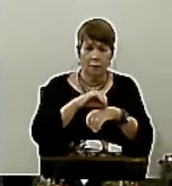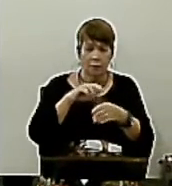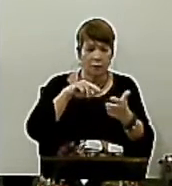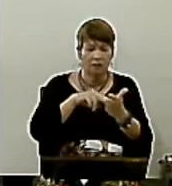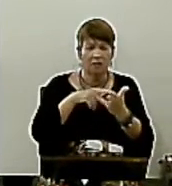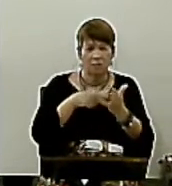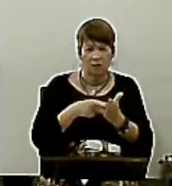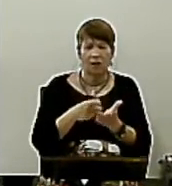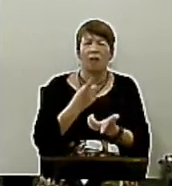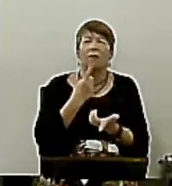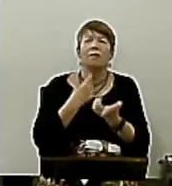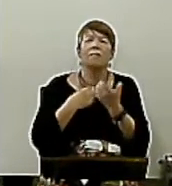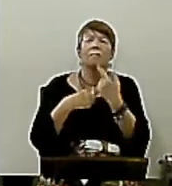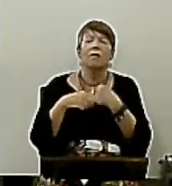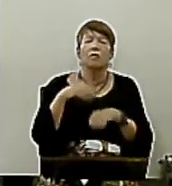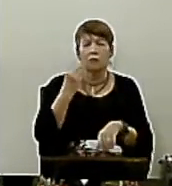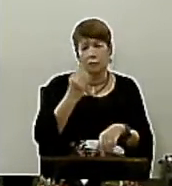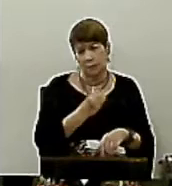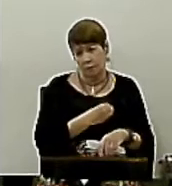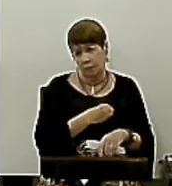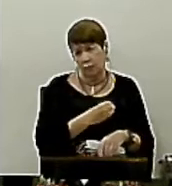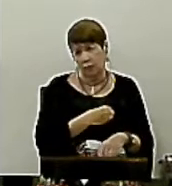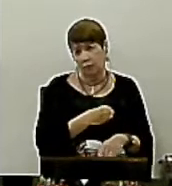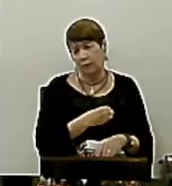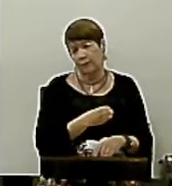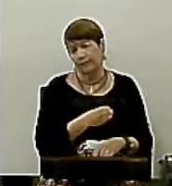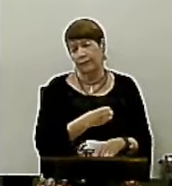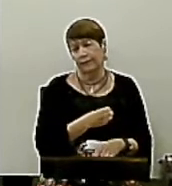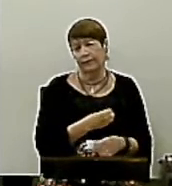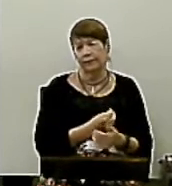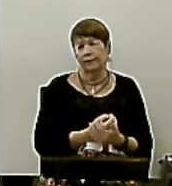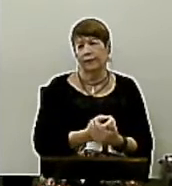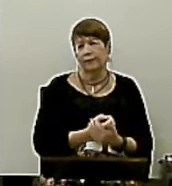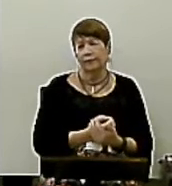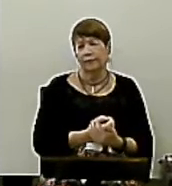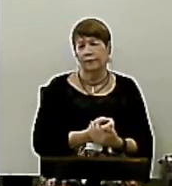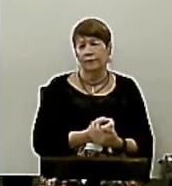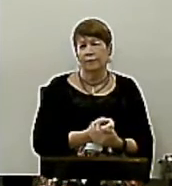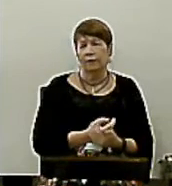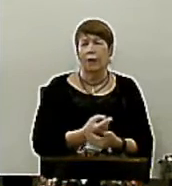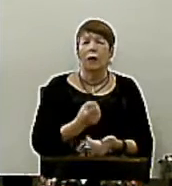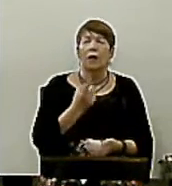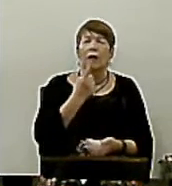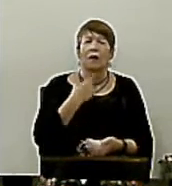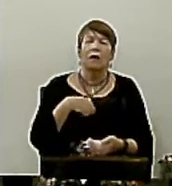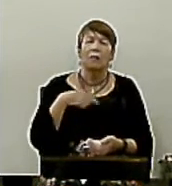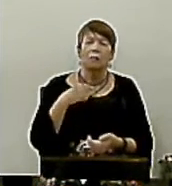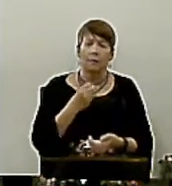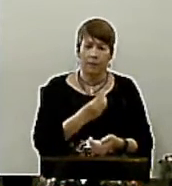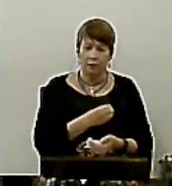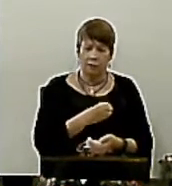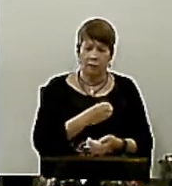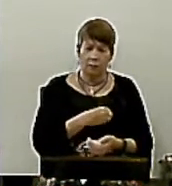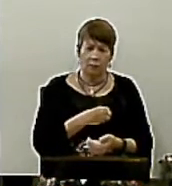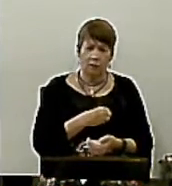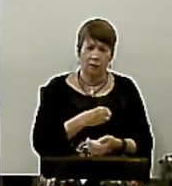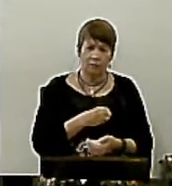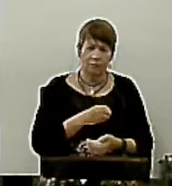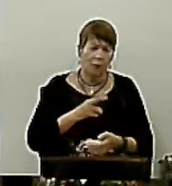desejos Os nossos desejos são mais fortes do que nós